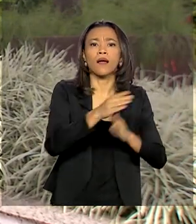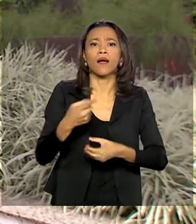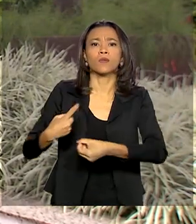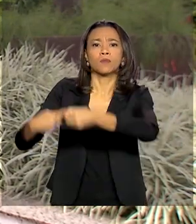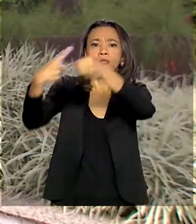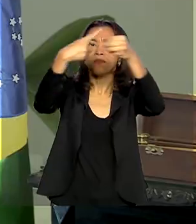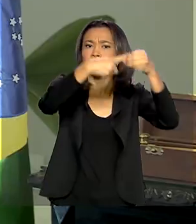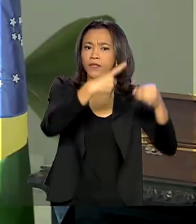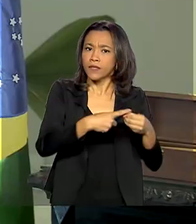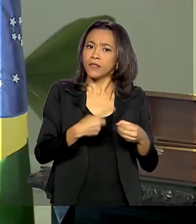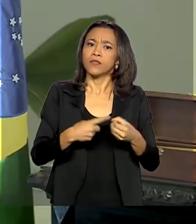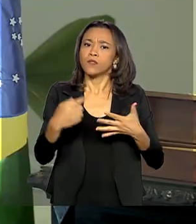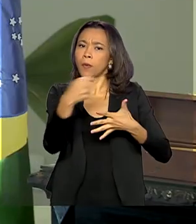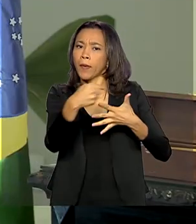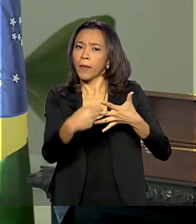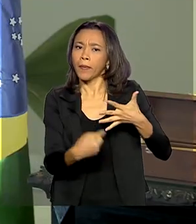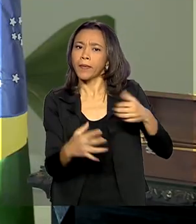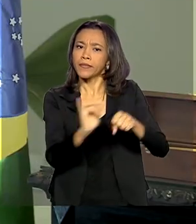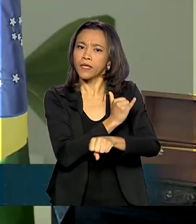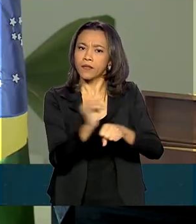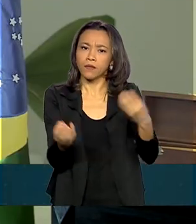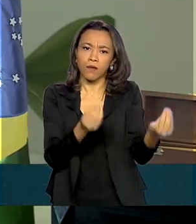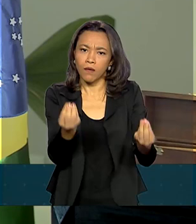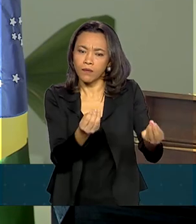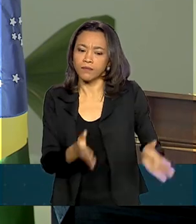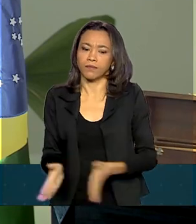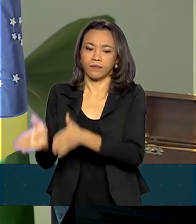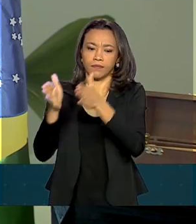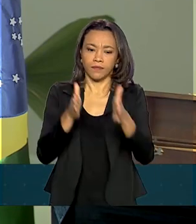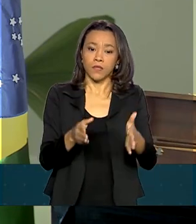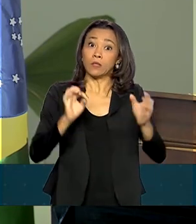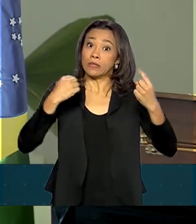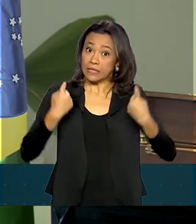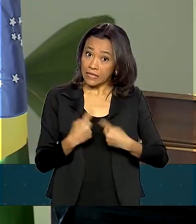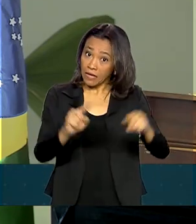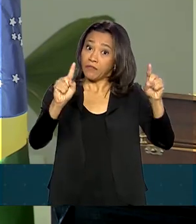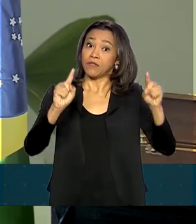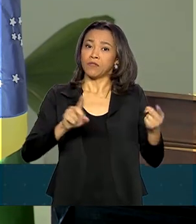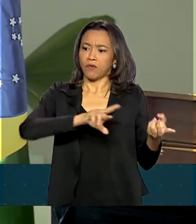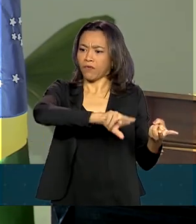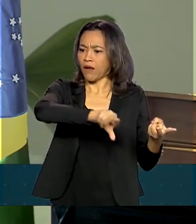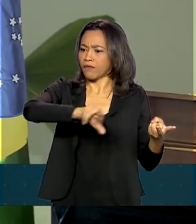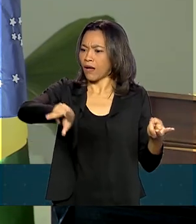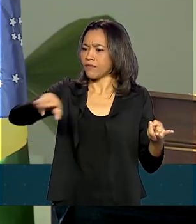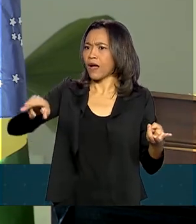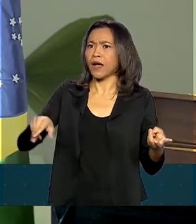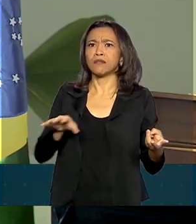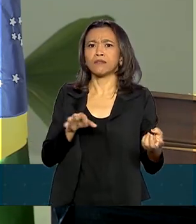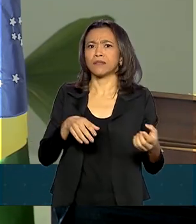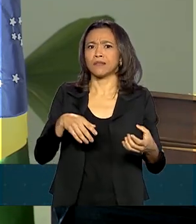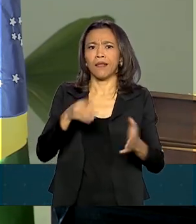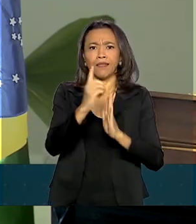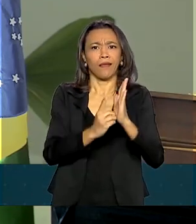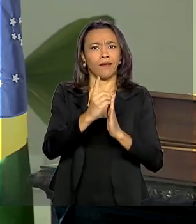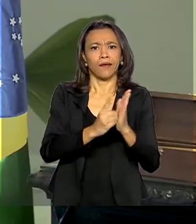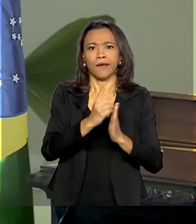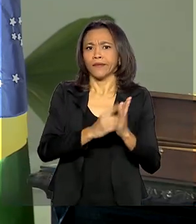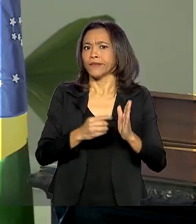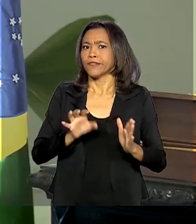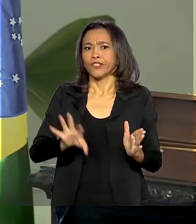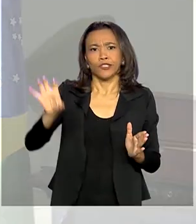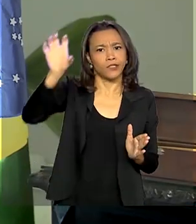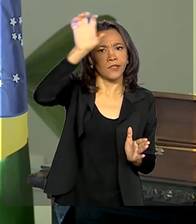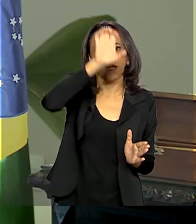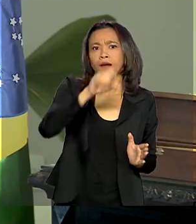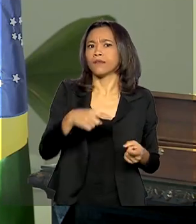medidas. O grande desafio foi ajustar os vários decretos estaduais e municipais de